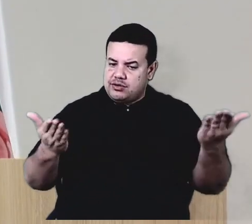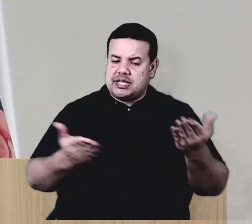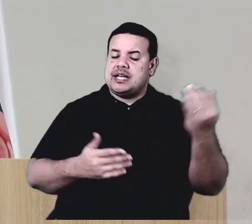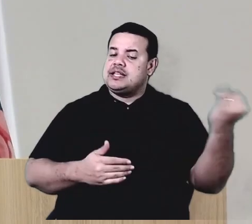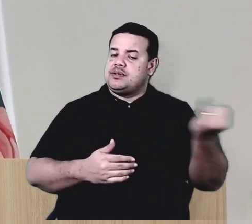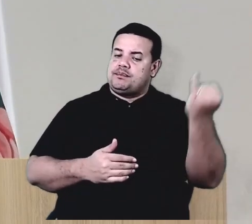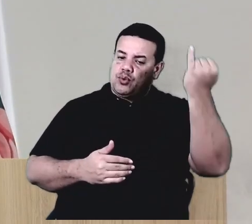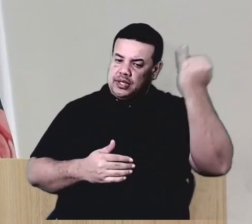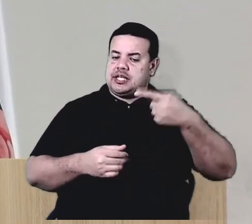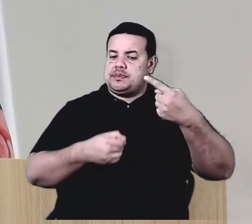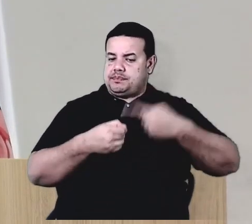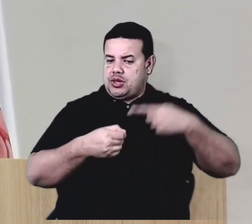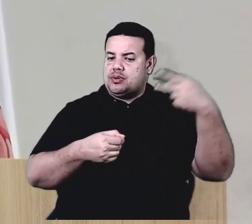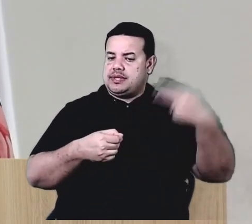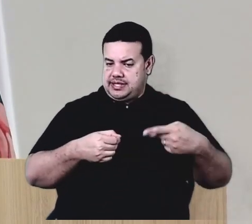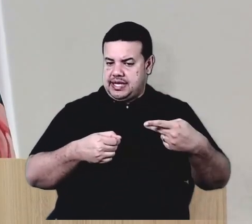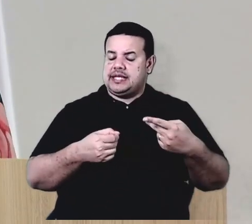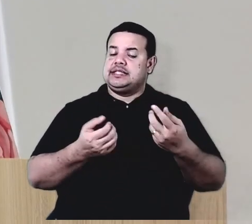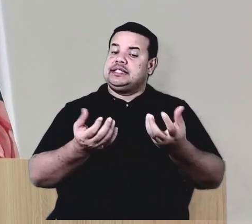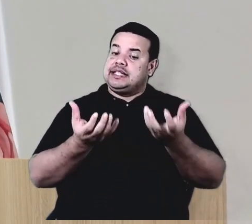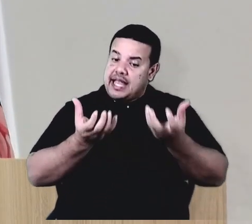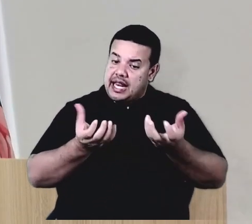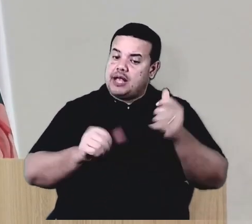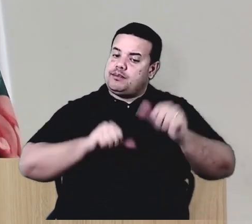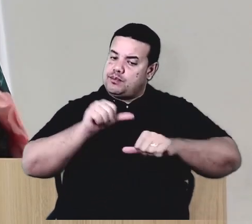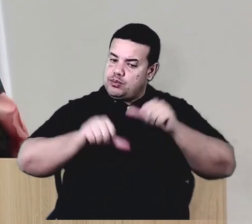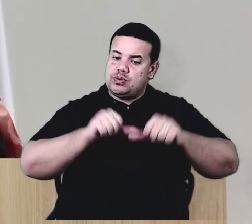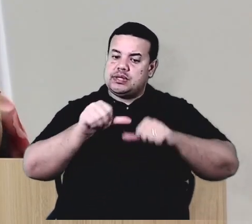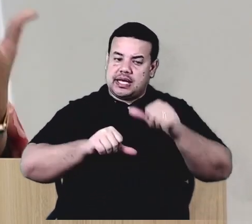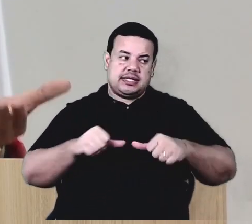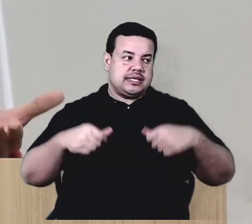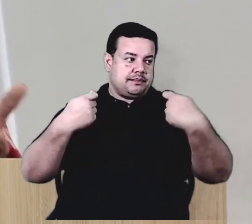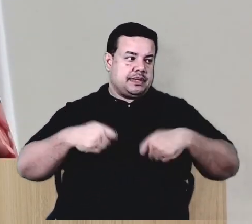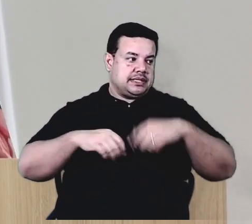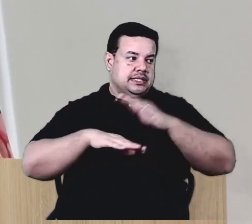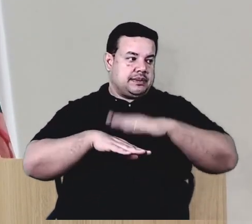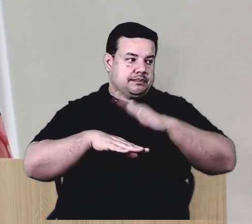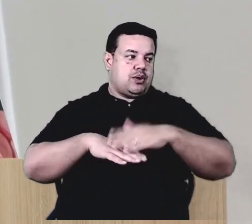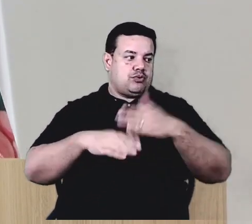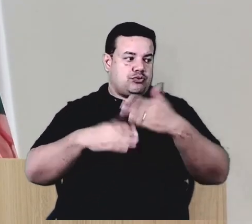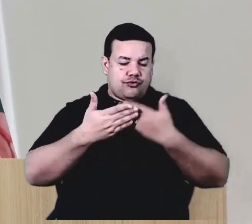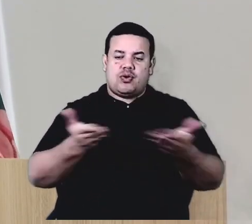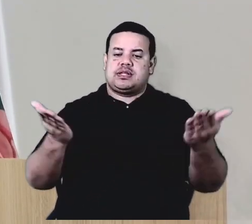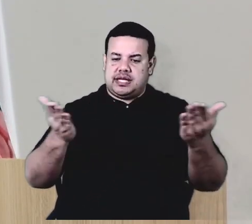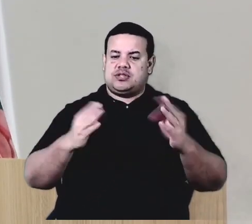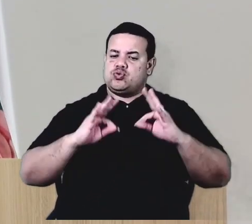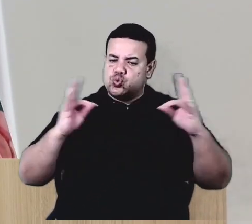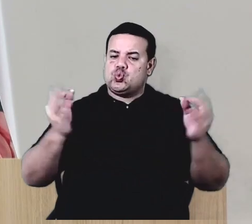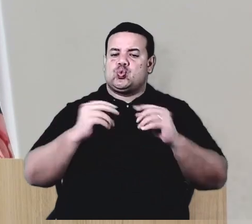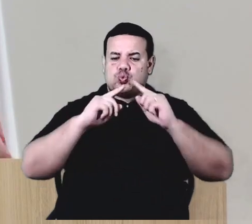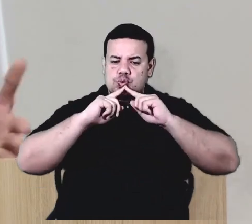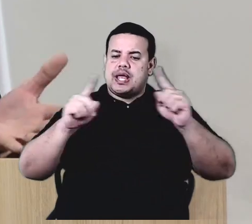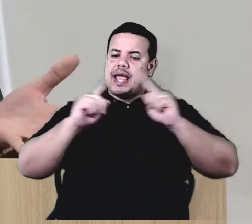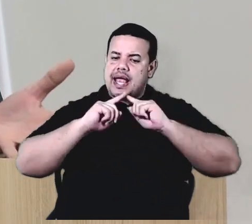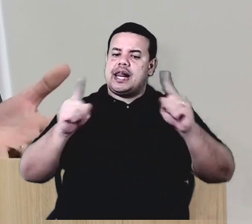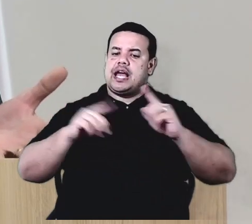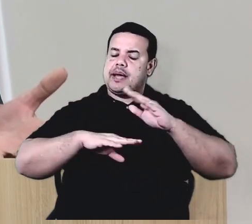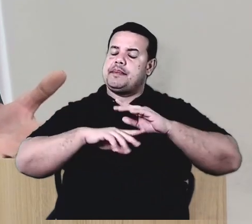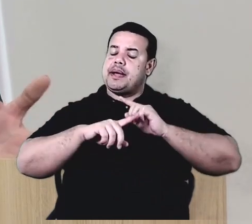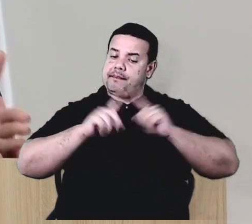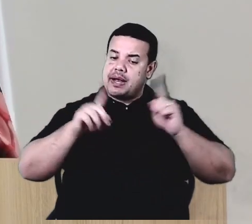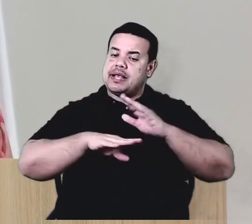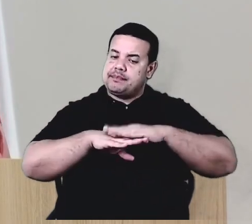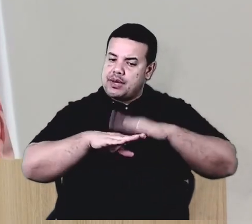Se é que nós queremos mudança, depende de vocês. Todos reclamam, mas quem escolhe quem está aqui dentro são vocês.